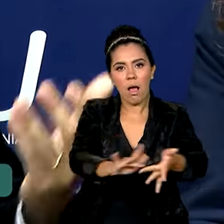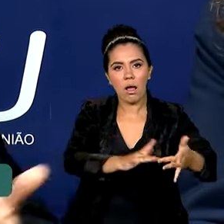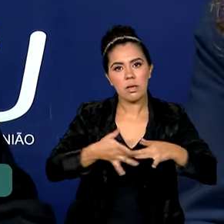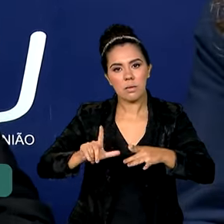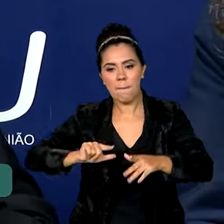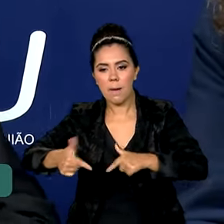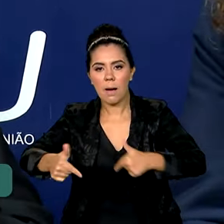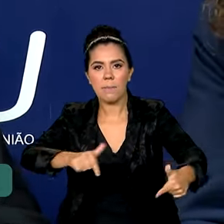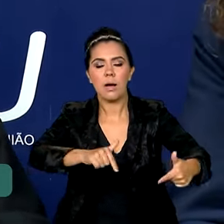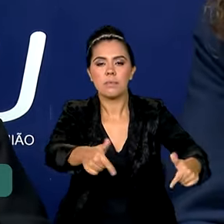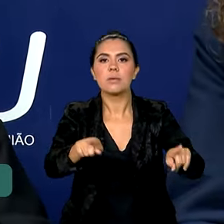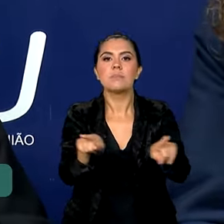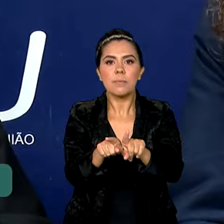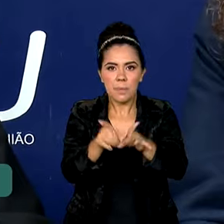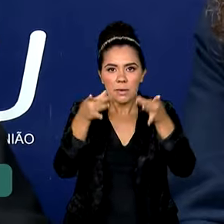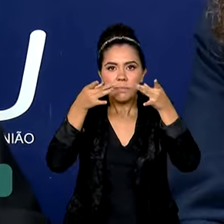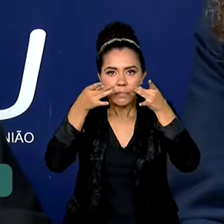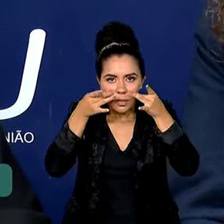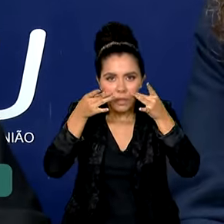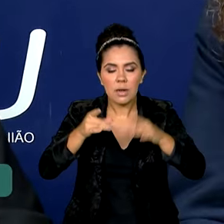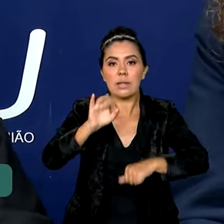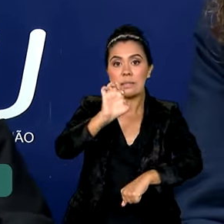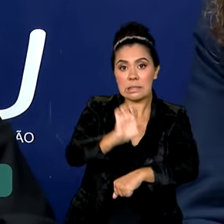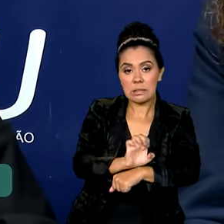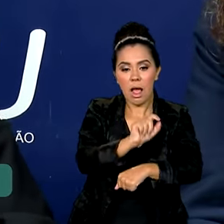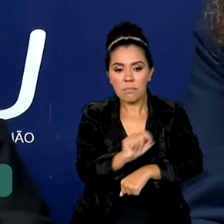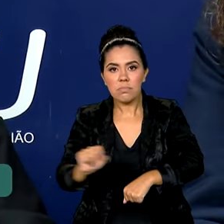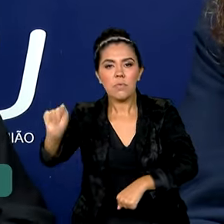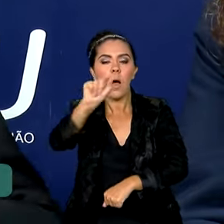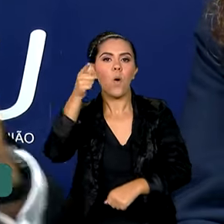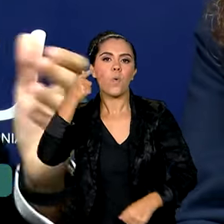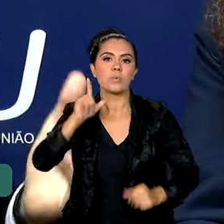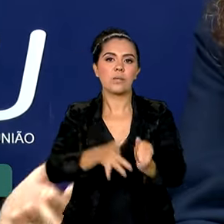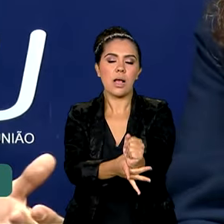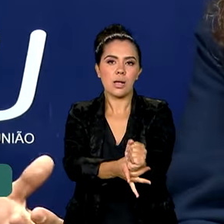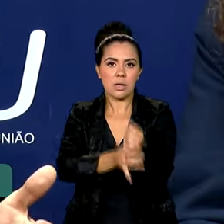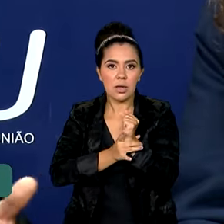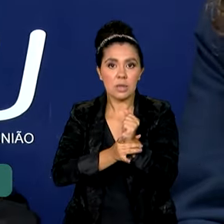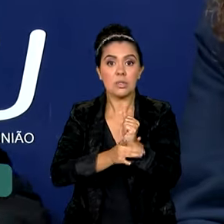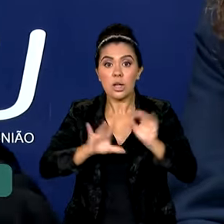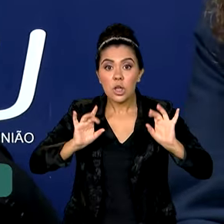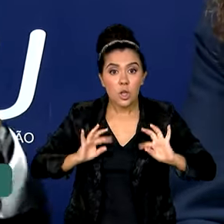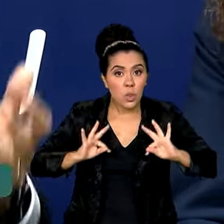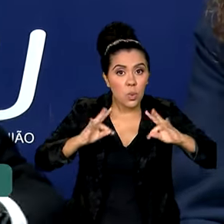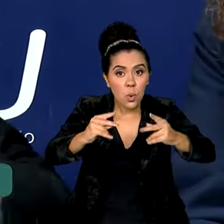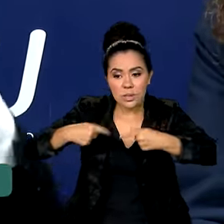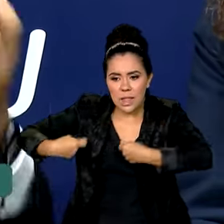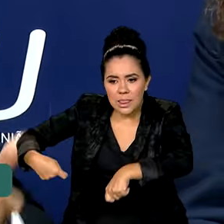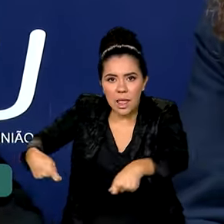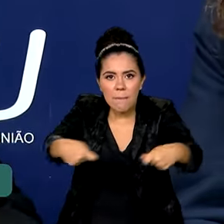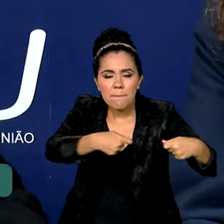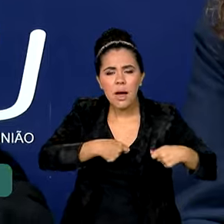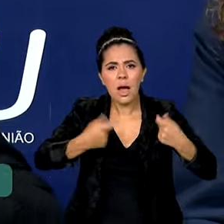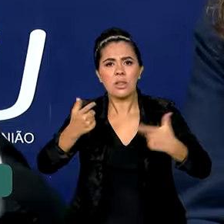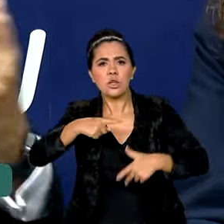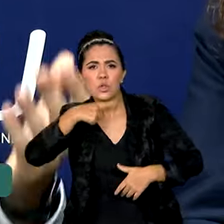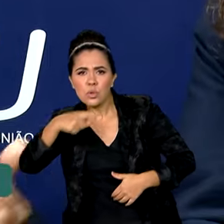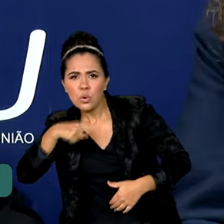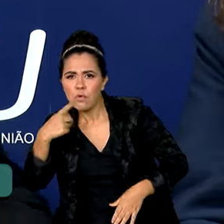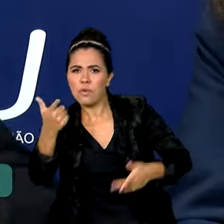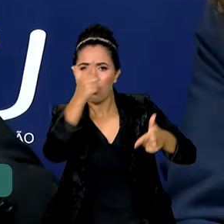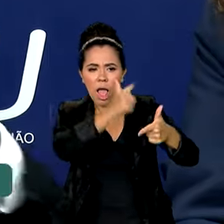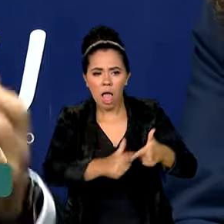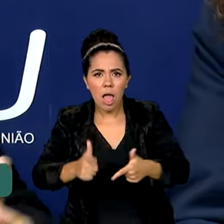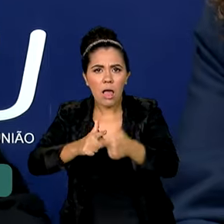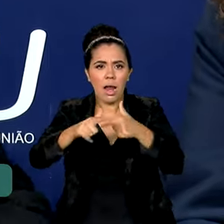muitos de forma presencial nos estados para garantir que todas as demandas, questões, dúvidas de cunho